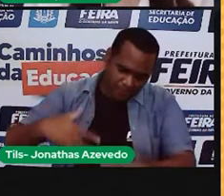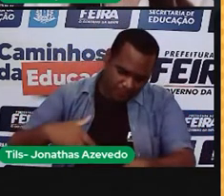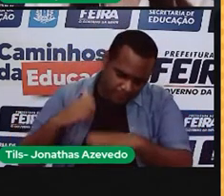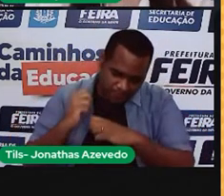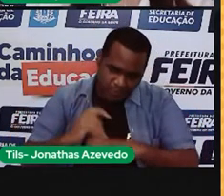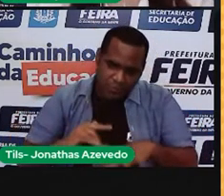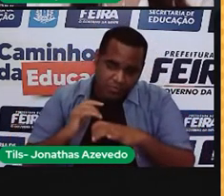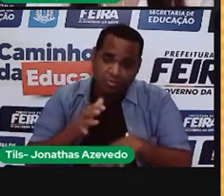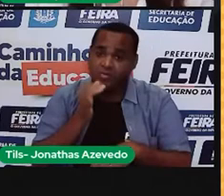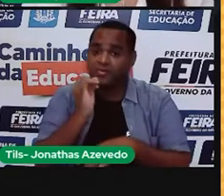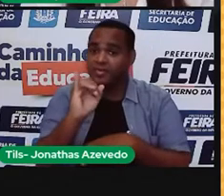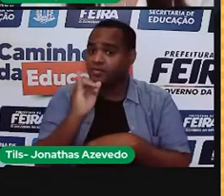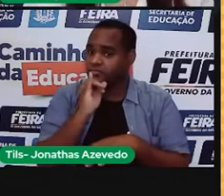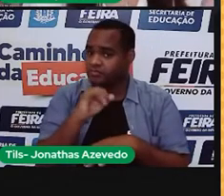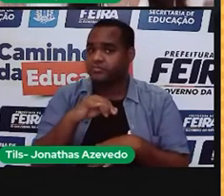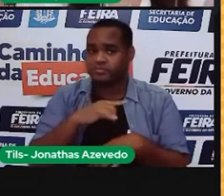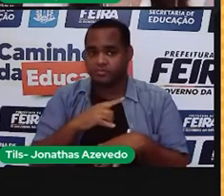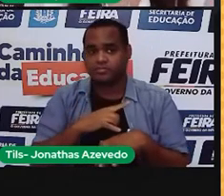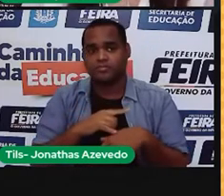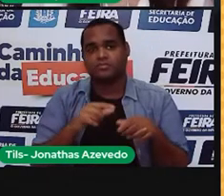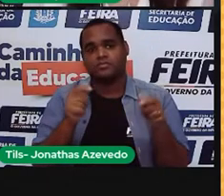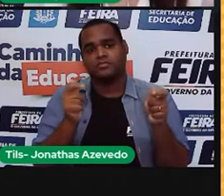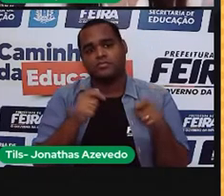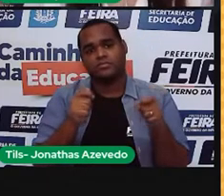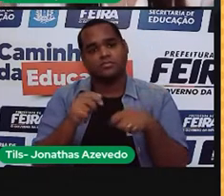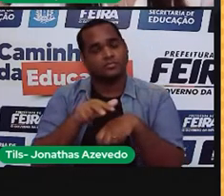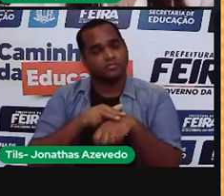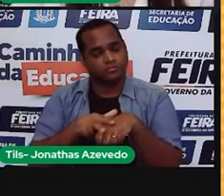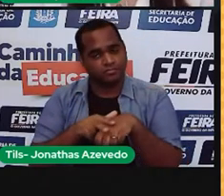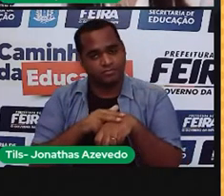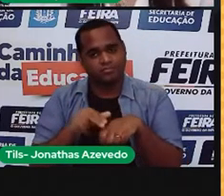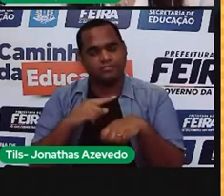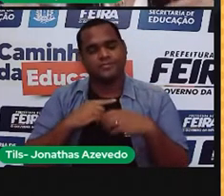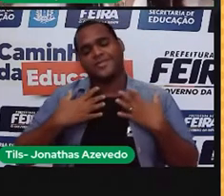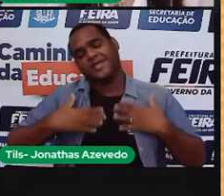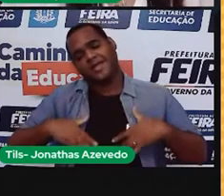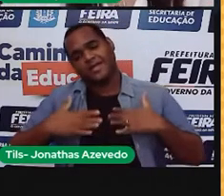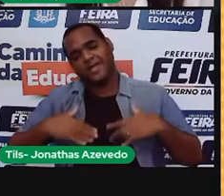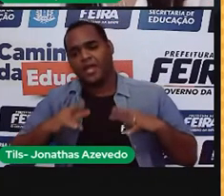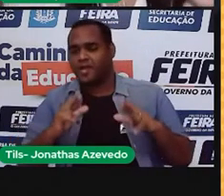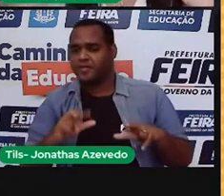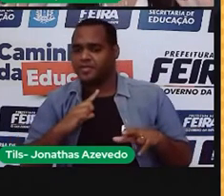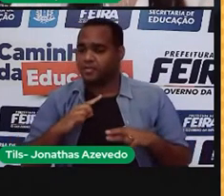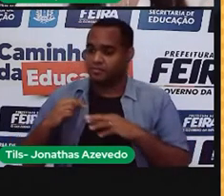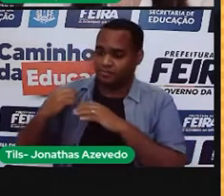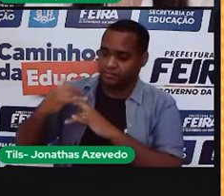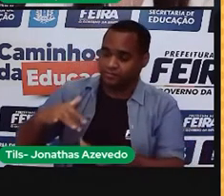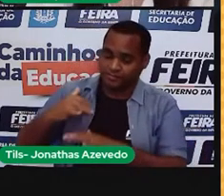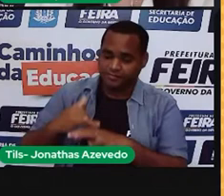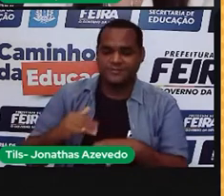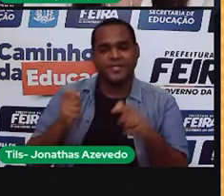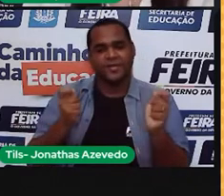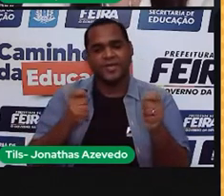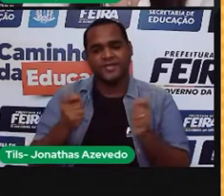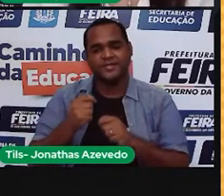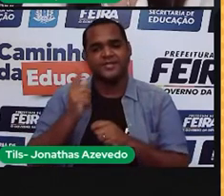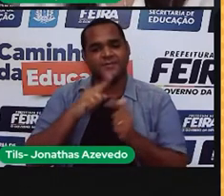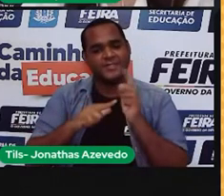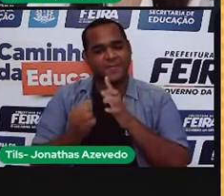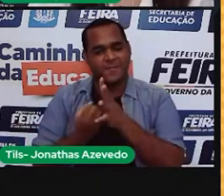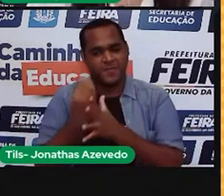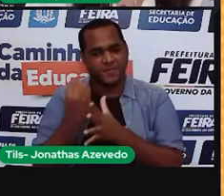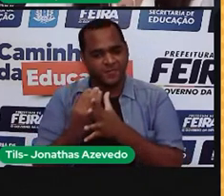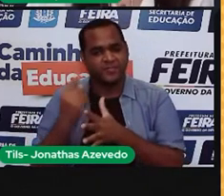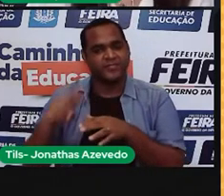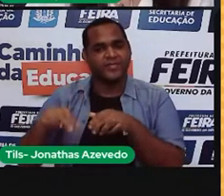principal fonte de energia do Brasil, então a gente está na bandeira verde, porque está tranquilo, os reservatórios estão cheios, está conseguindo produzir energia